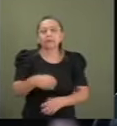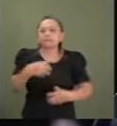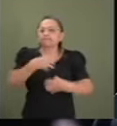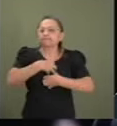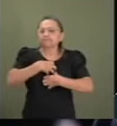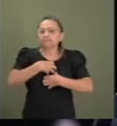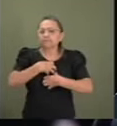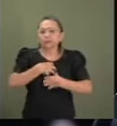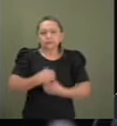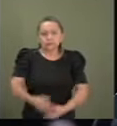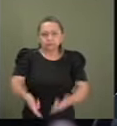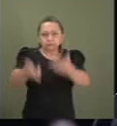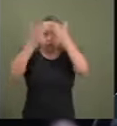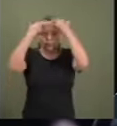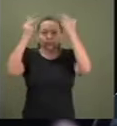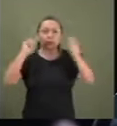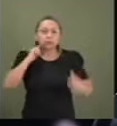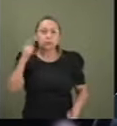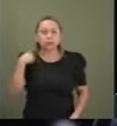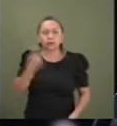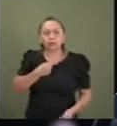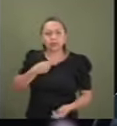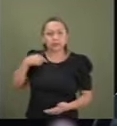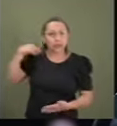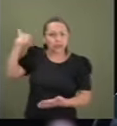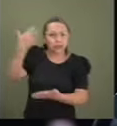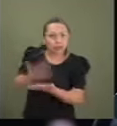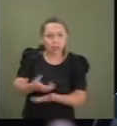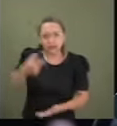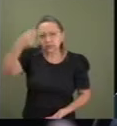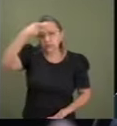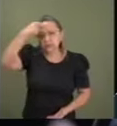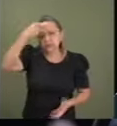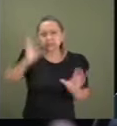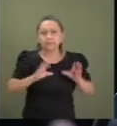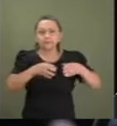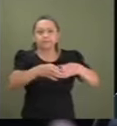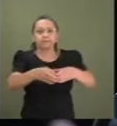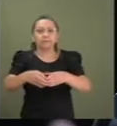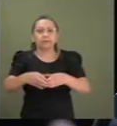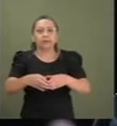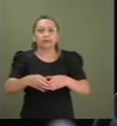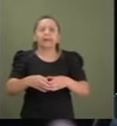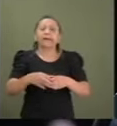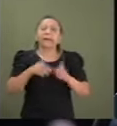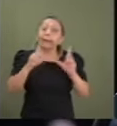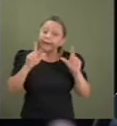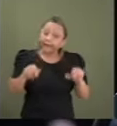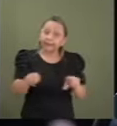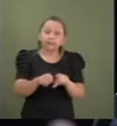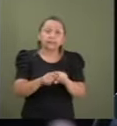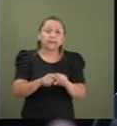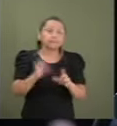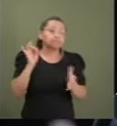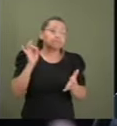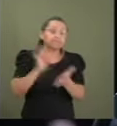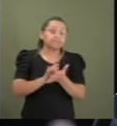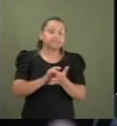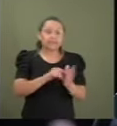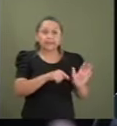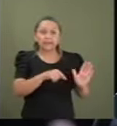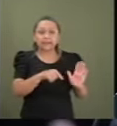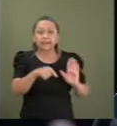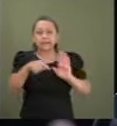que mancha a nossa história, a nossa consciência coletiva. Ela é o símbolo da negação da